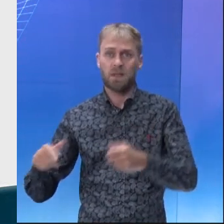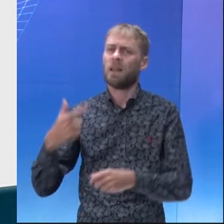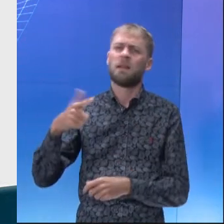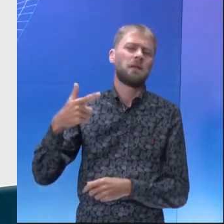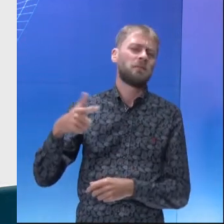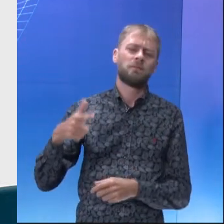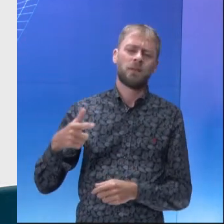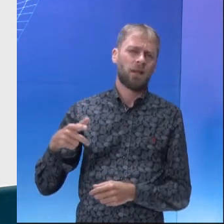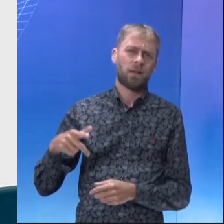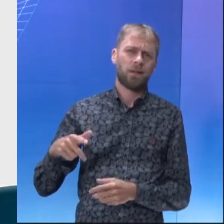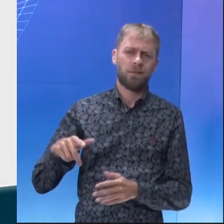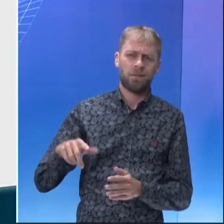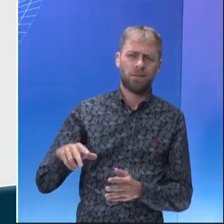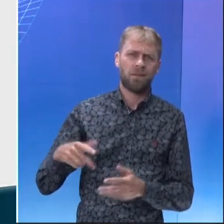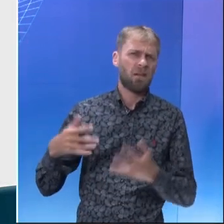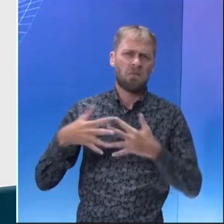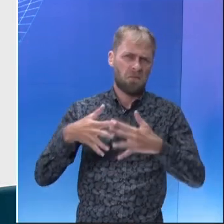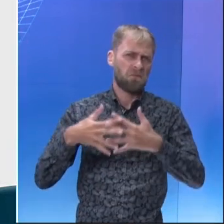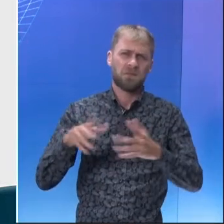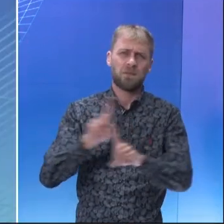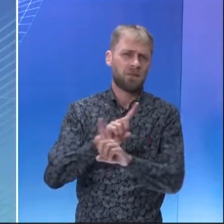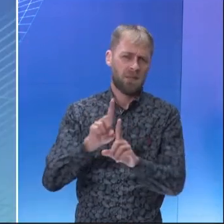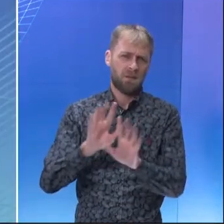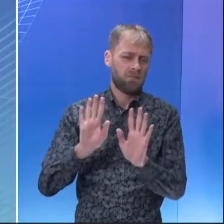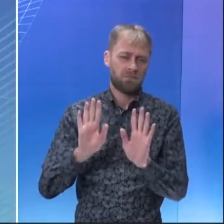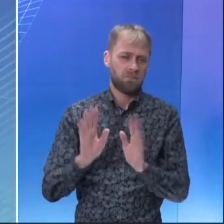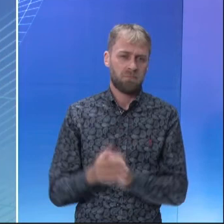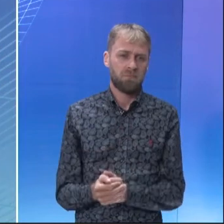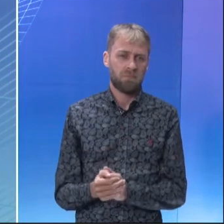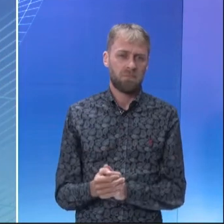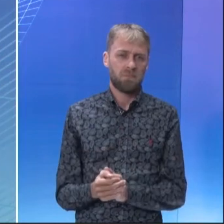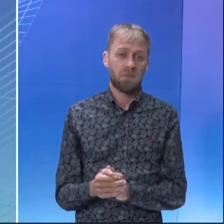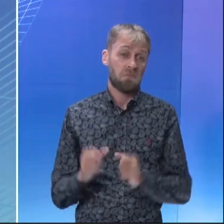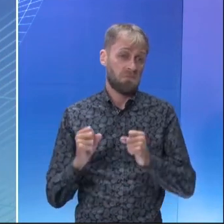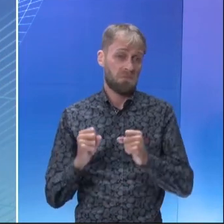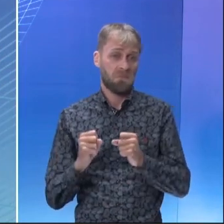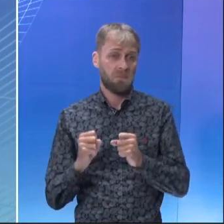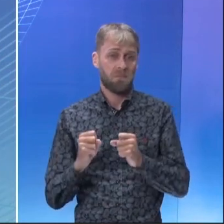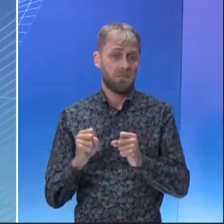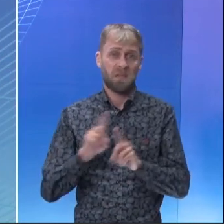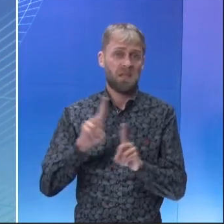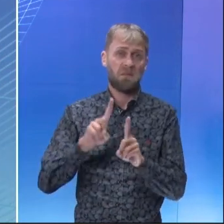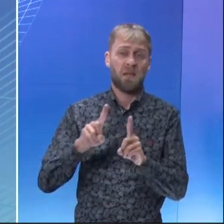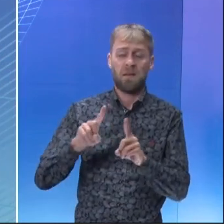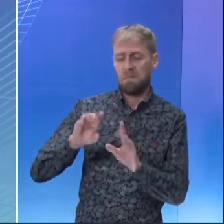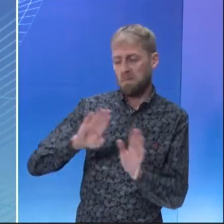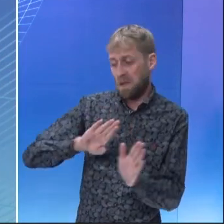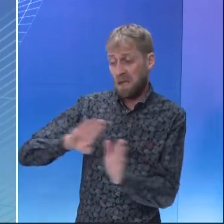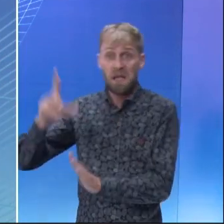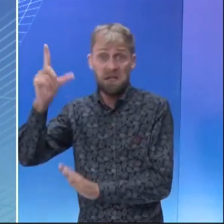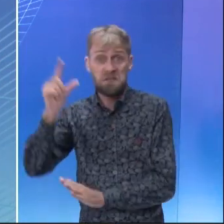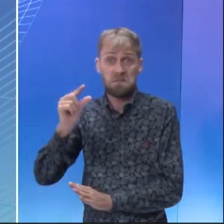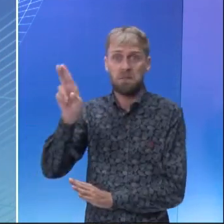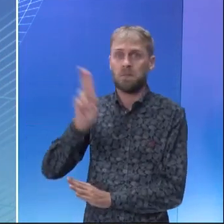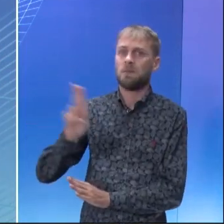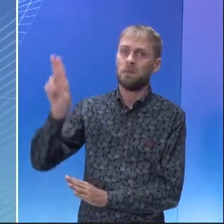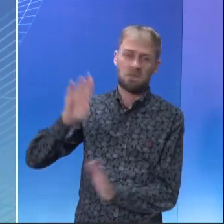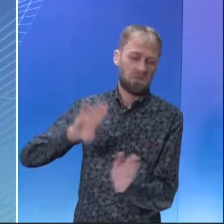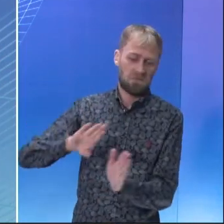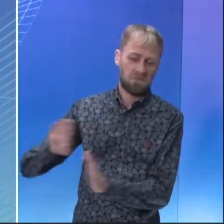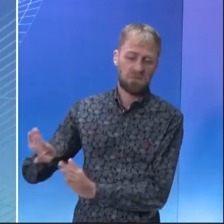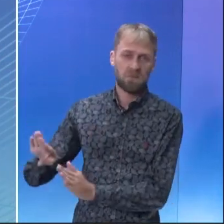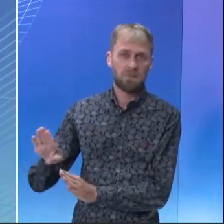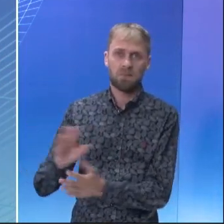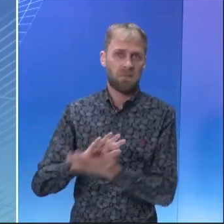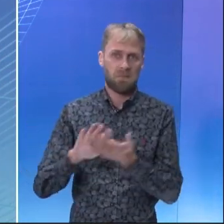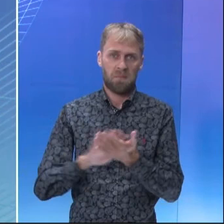O uso de máquinas não necessariamente atrapalha a agricultura orgânica. Então, não é restringir o uso de máquina